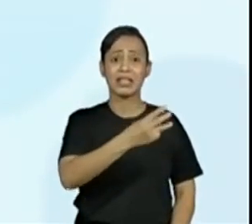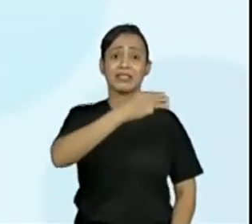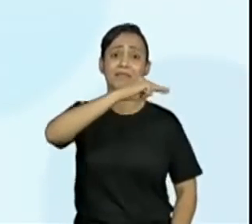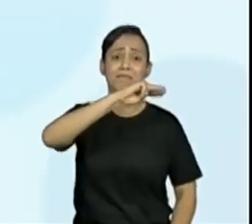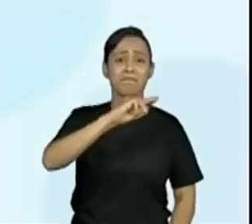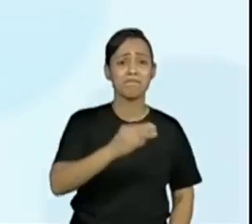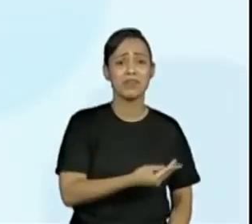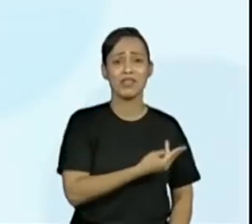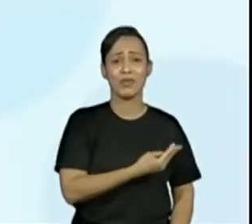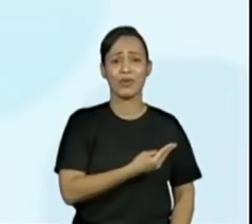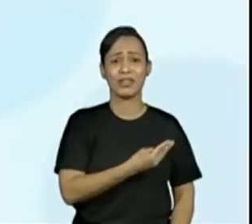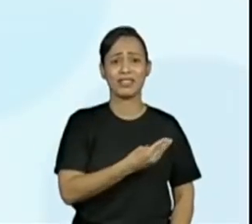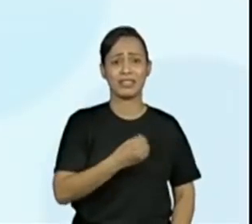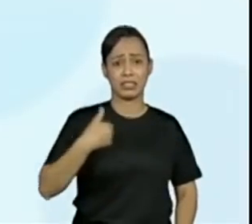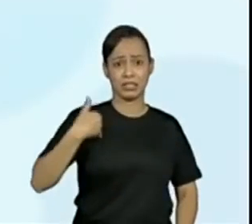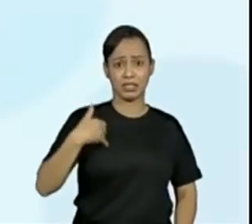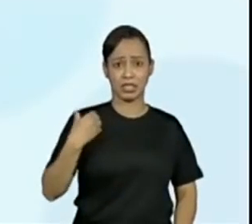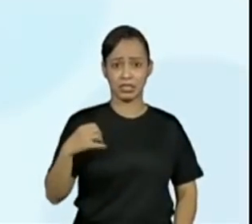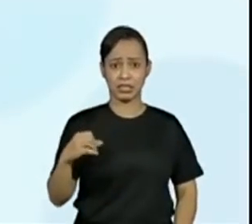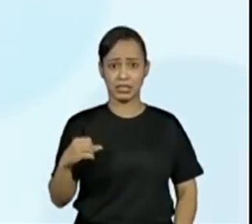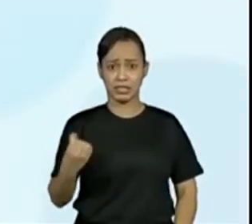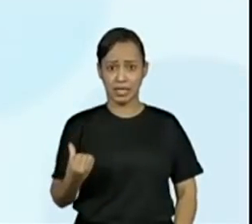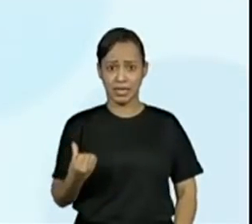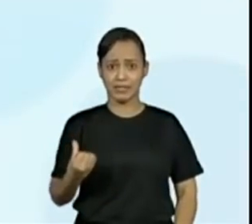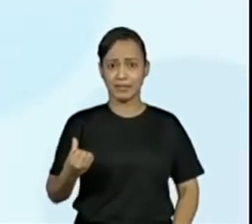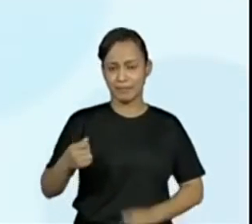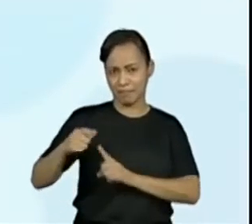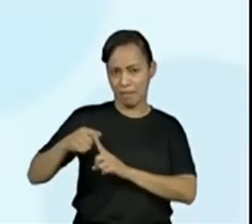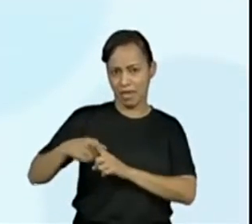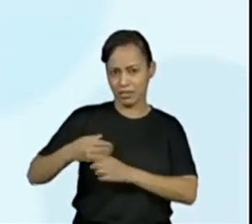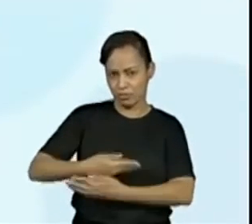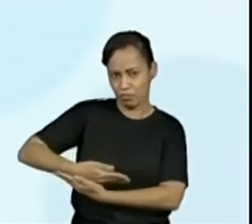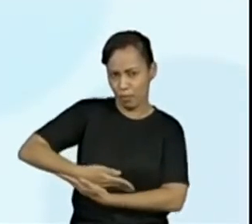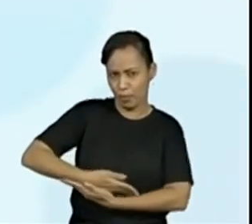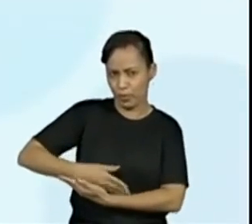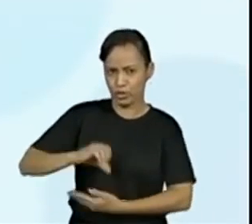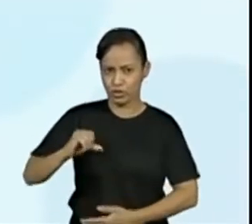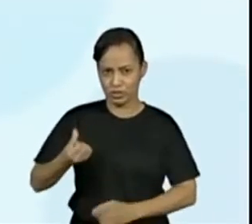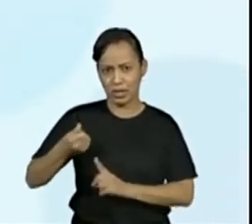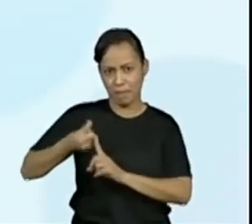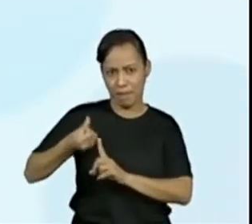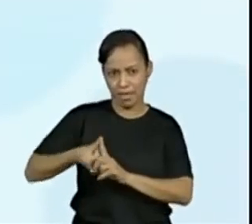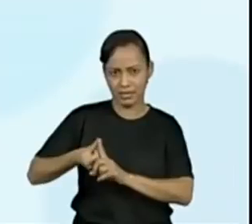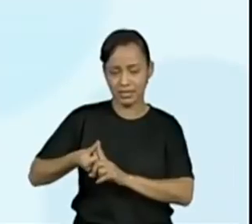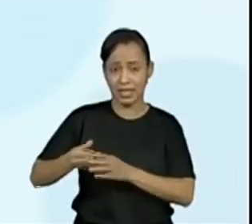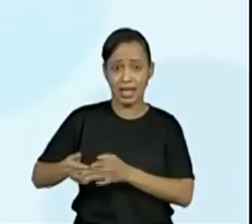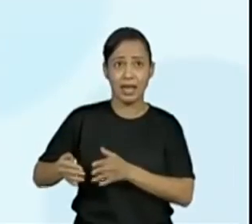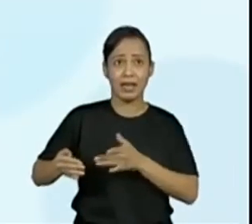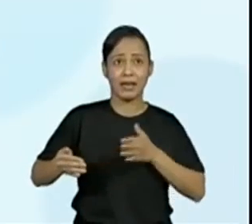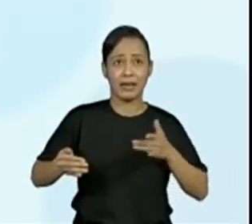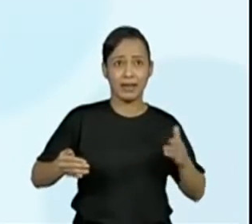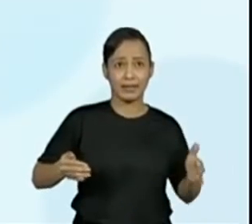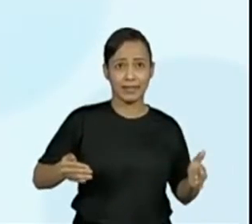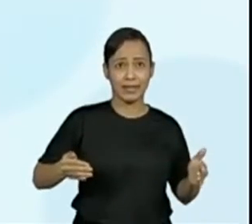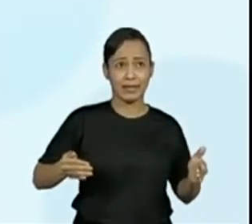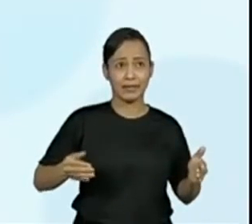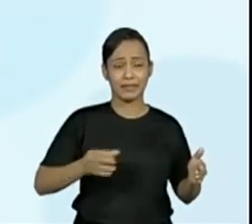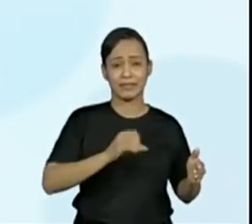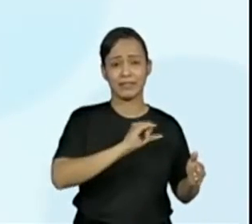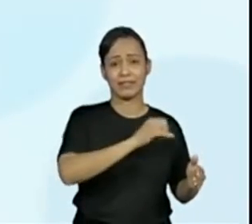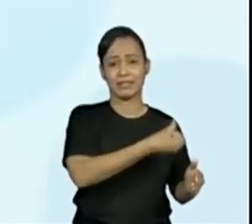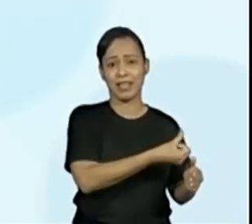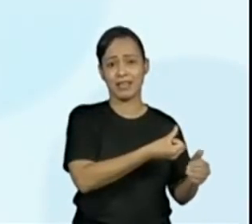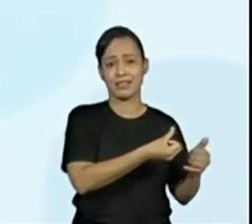meses a menores de 6 anos de idade. Então, tem uma preocupação. Ou seja,